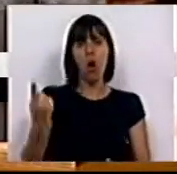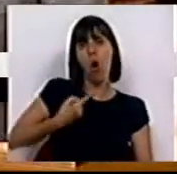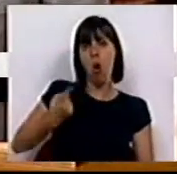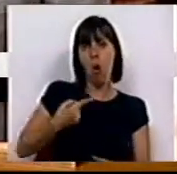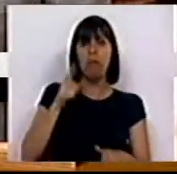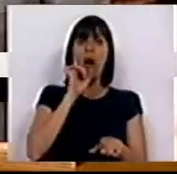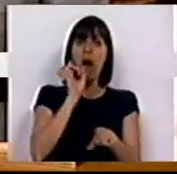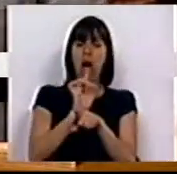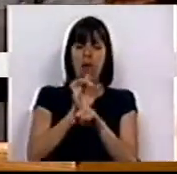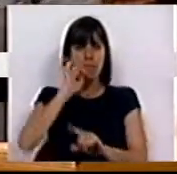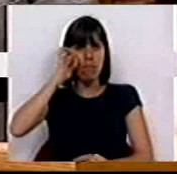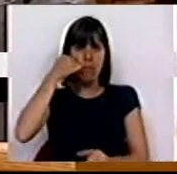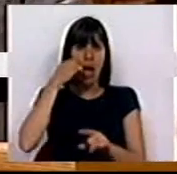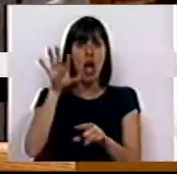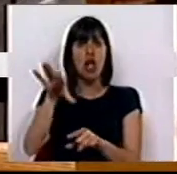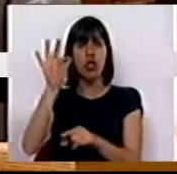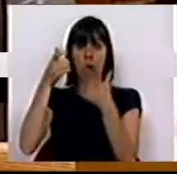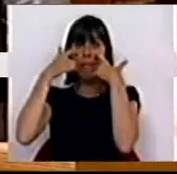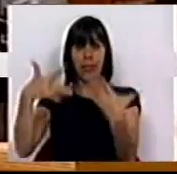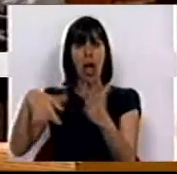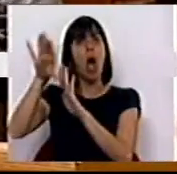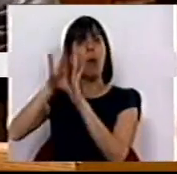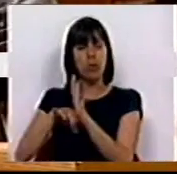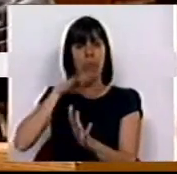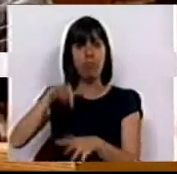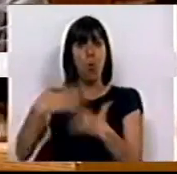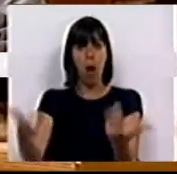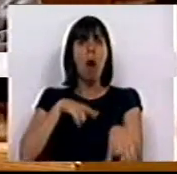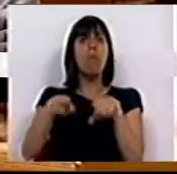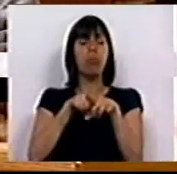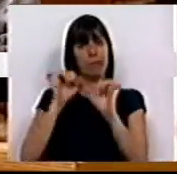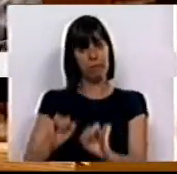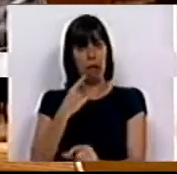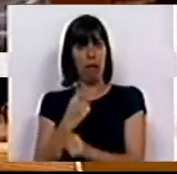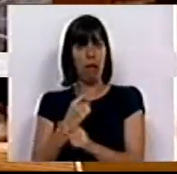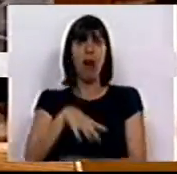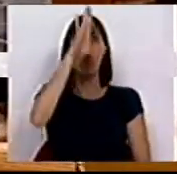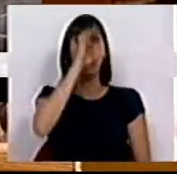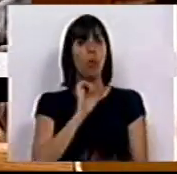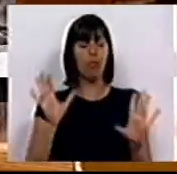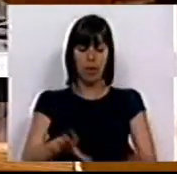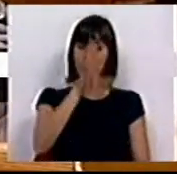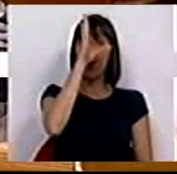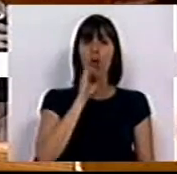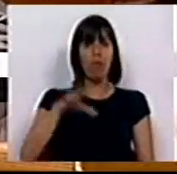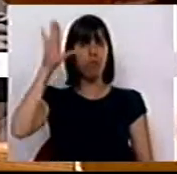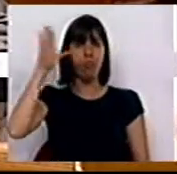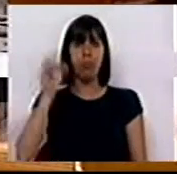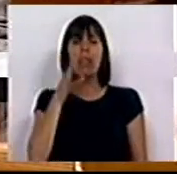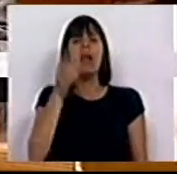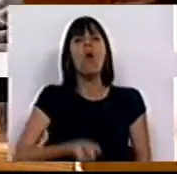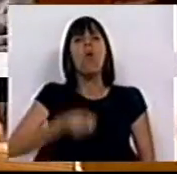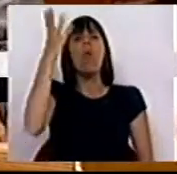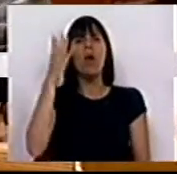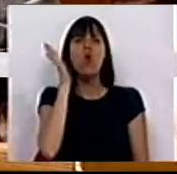porque são aquelas que pagam as escolhas da precariedade das políticas deste Governo. O Governo não soube sequer dizer